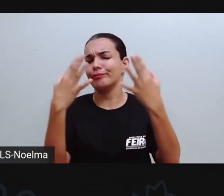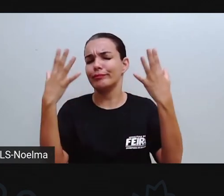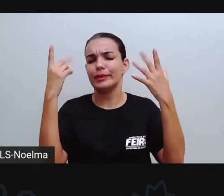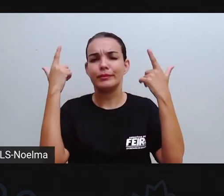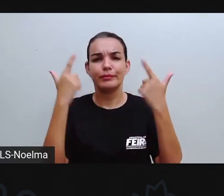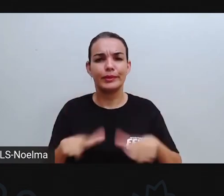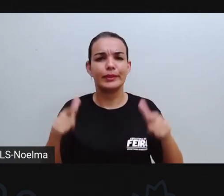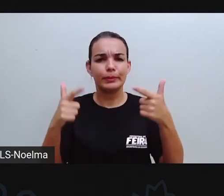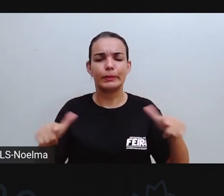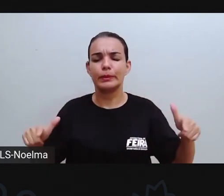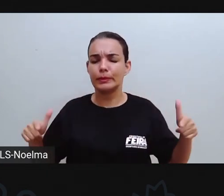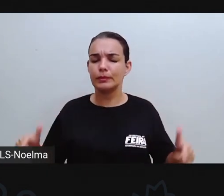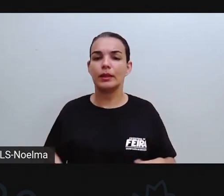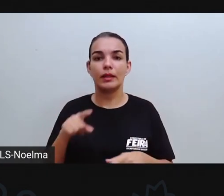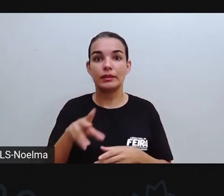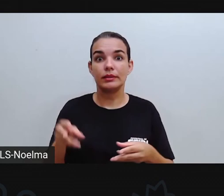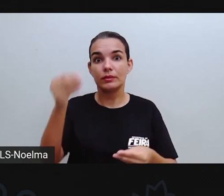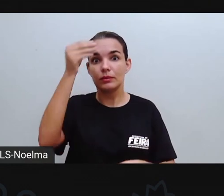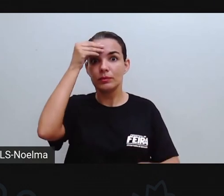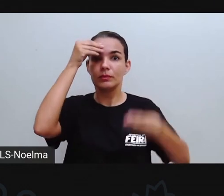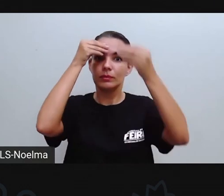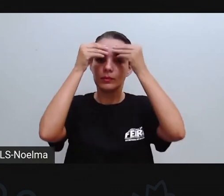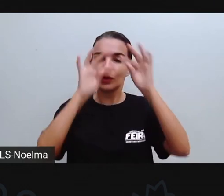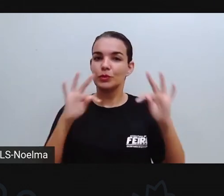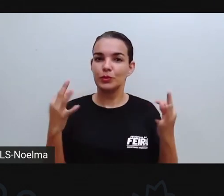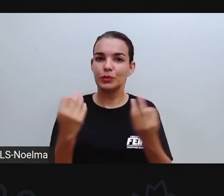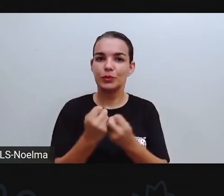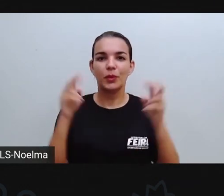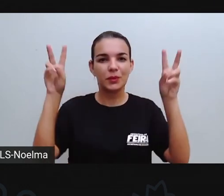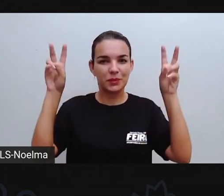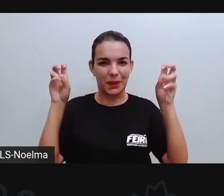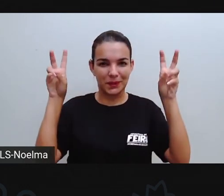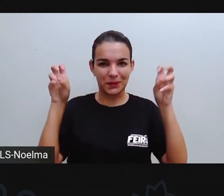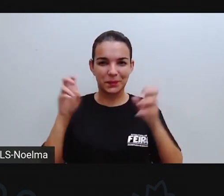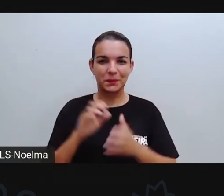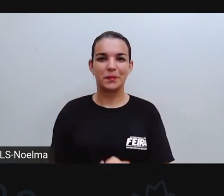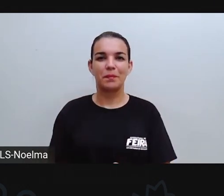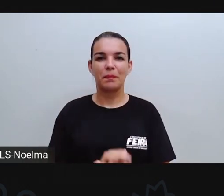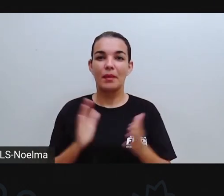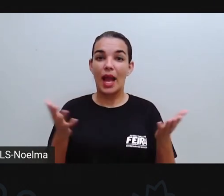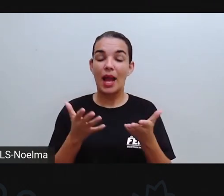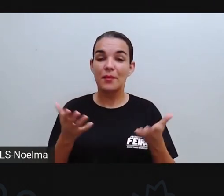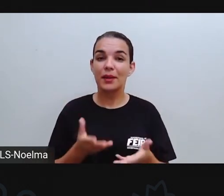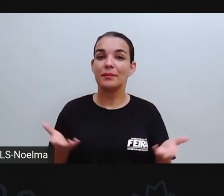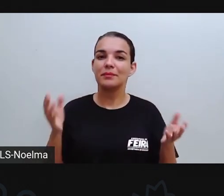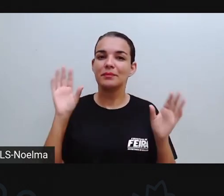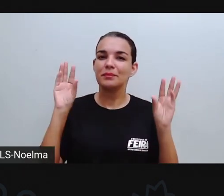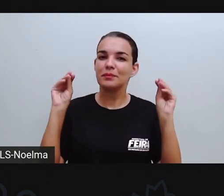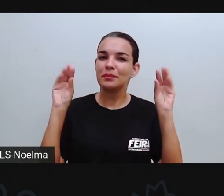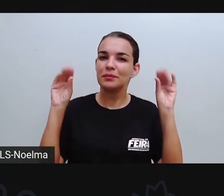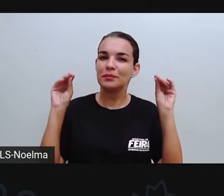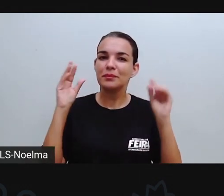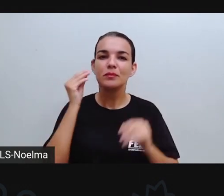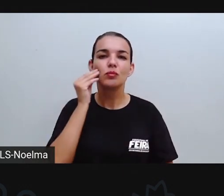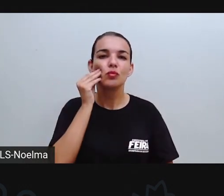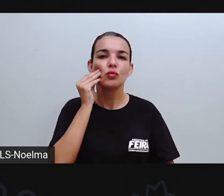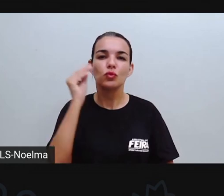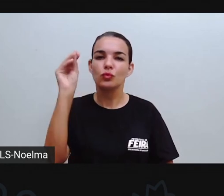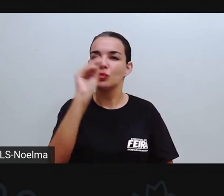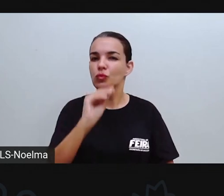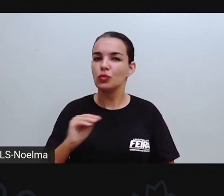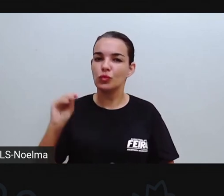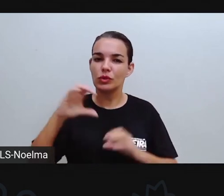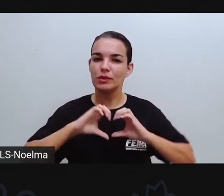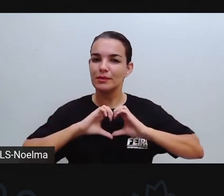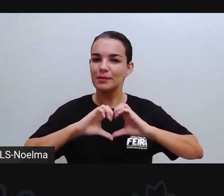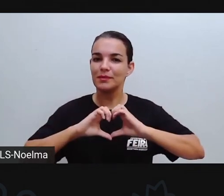até que vocês possam compreender aí direitinho o conteúdo. Eu vou ficando por aqui, beijo no coração de